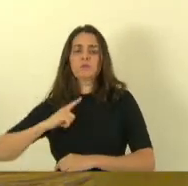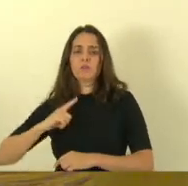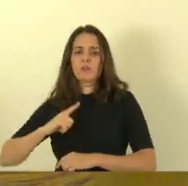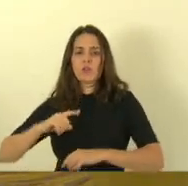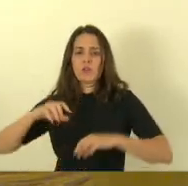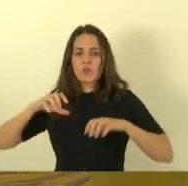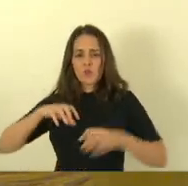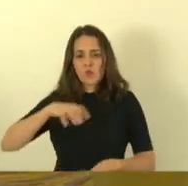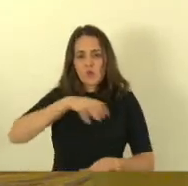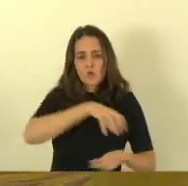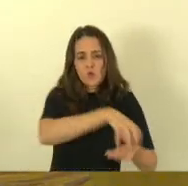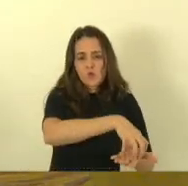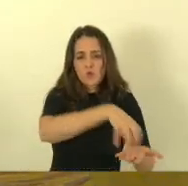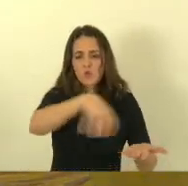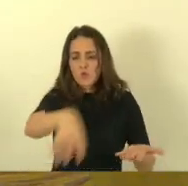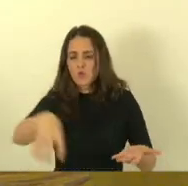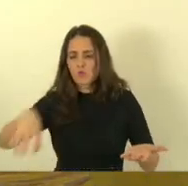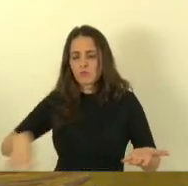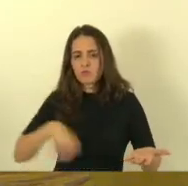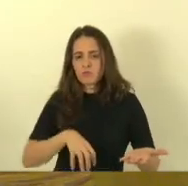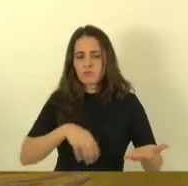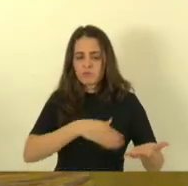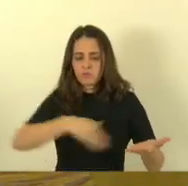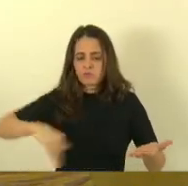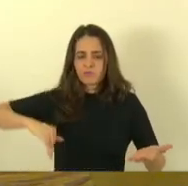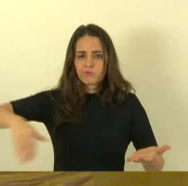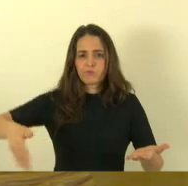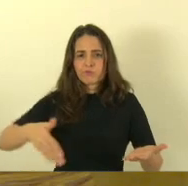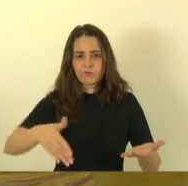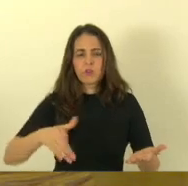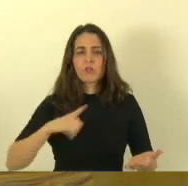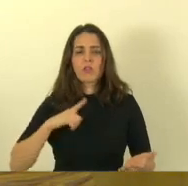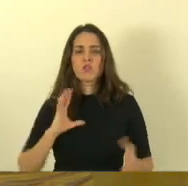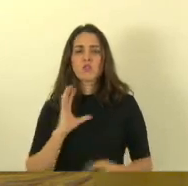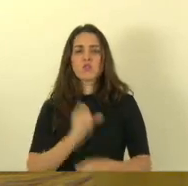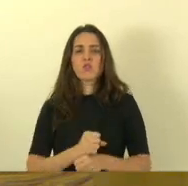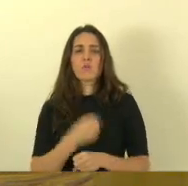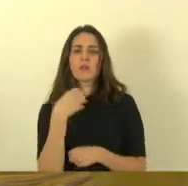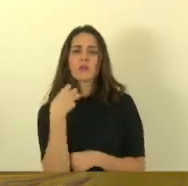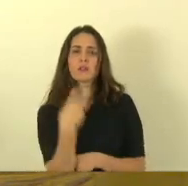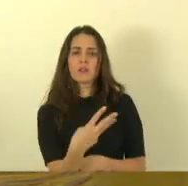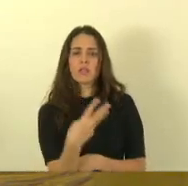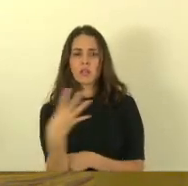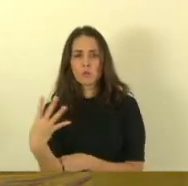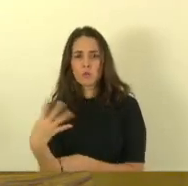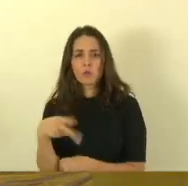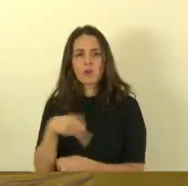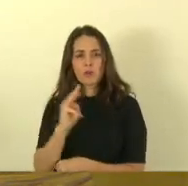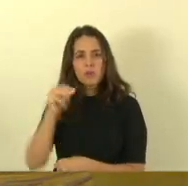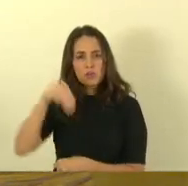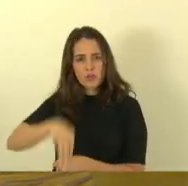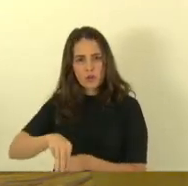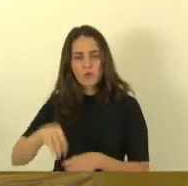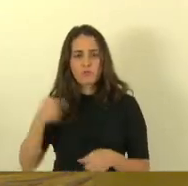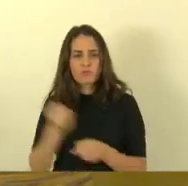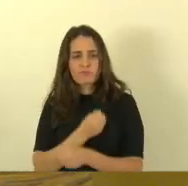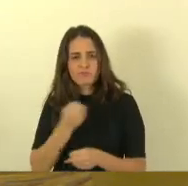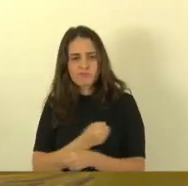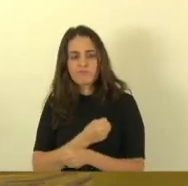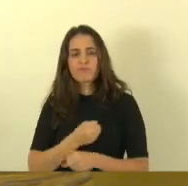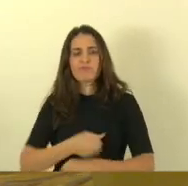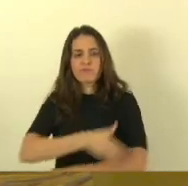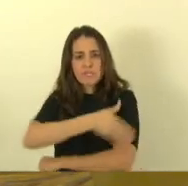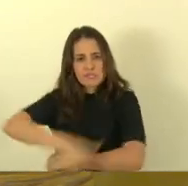Preto, de Rio Preto, Água Doce do Norte. Mais 34 quilômetros de pavimentação ali ampliar